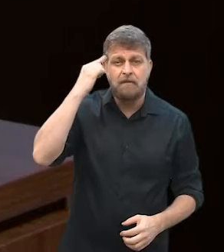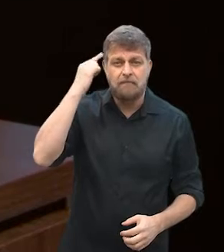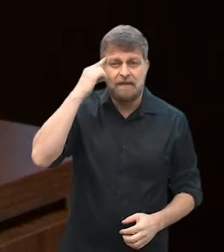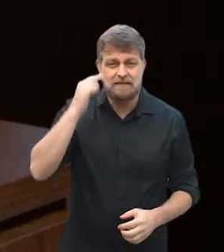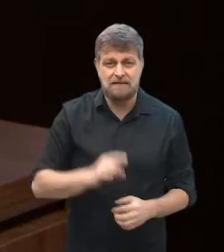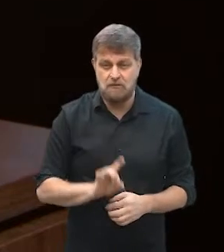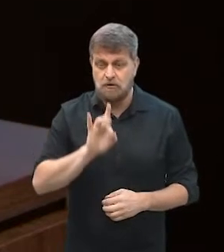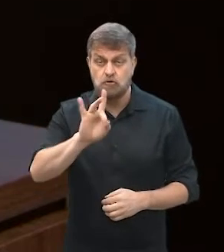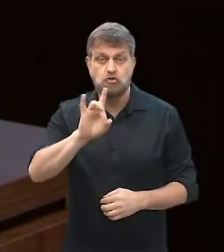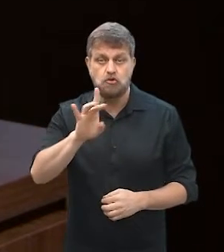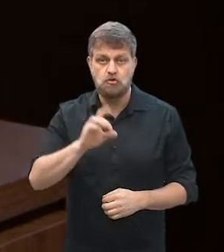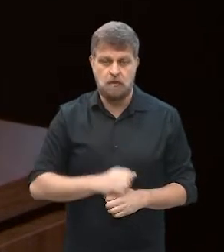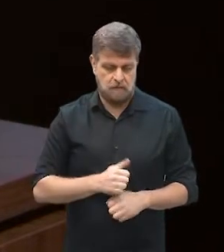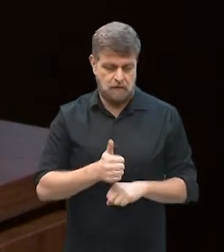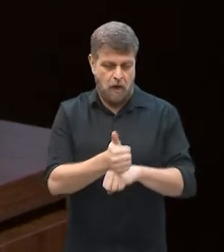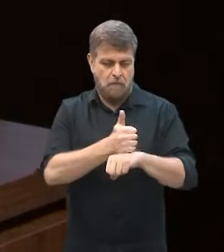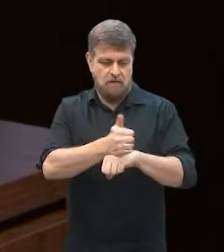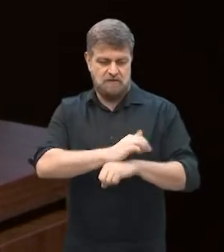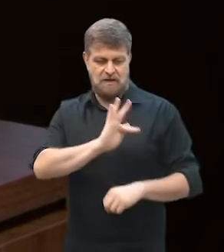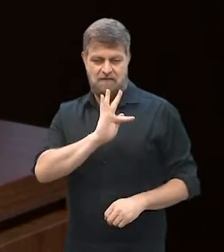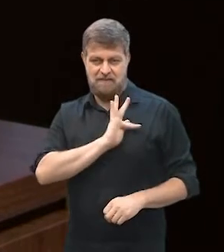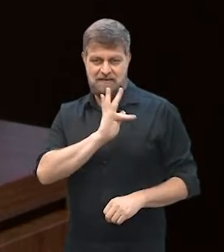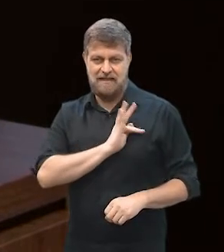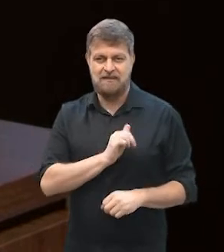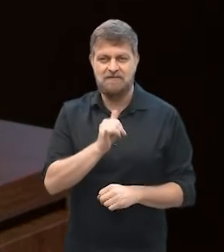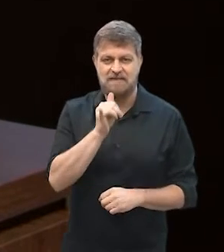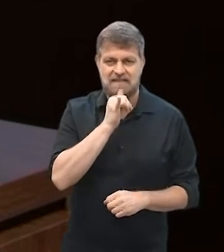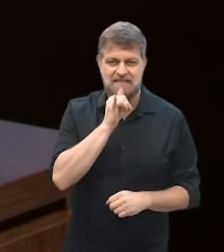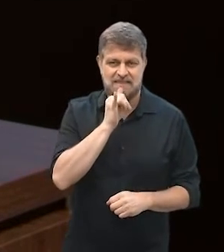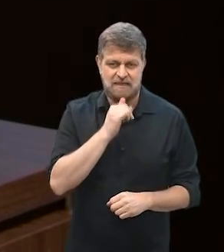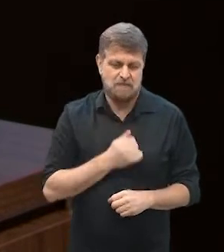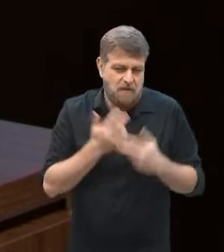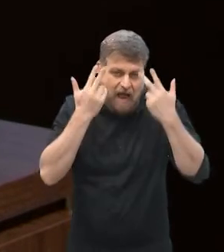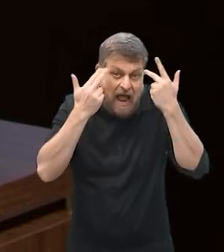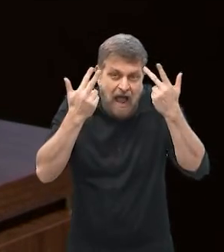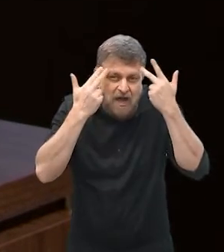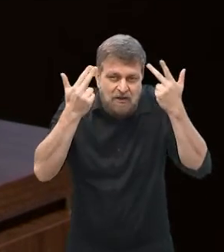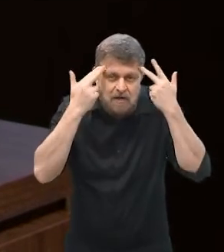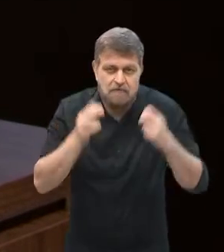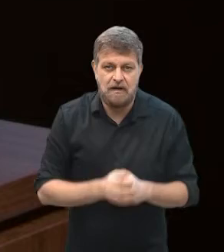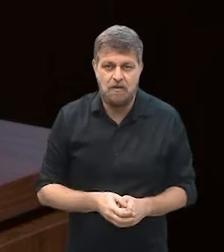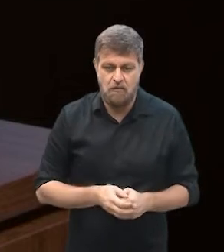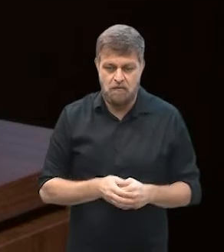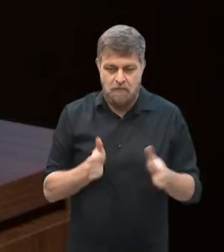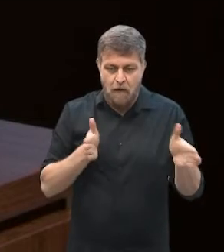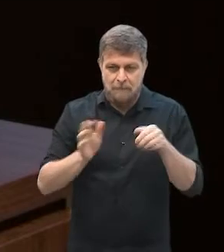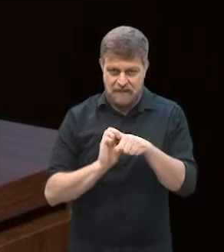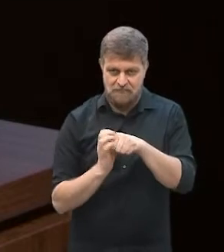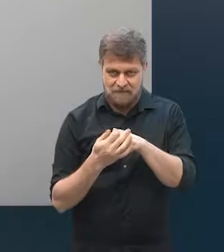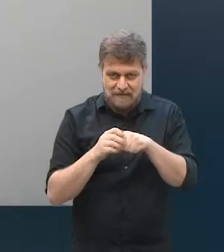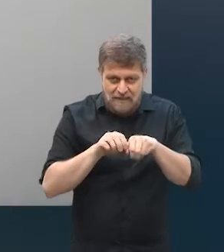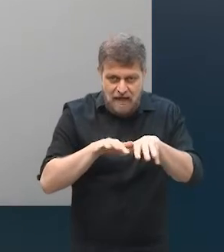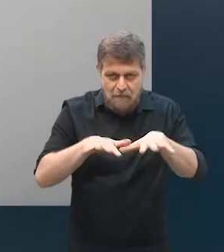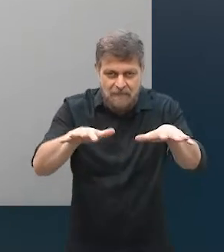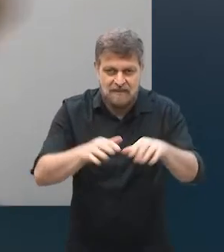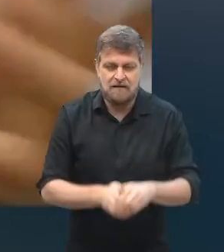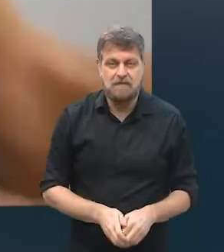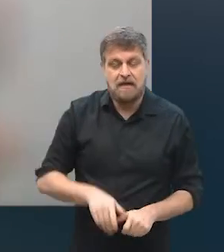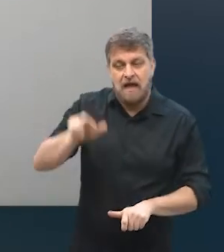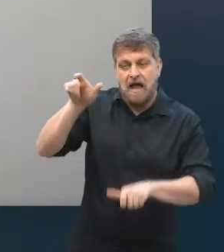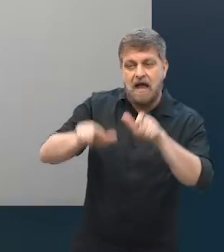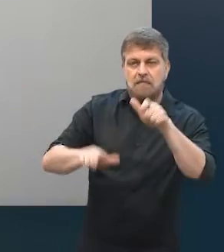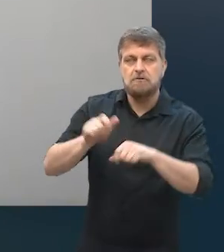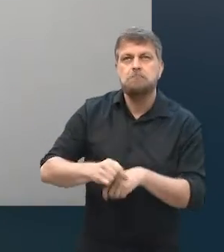não apenas técnico, que imagine alguém que queira ir, foi muito comum nesse período que nós estamos passando, muitas